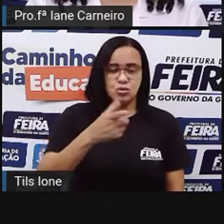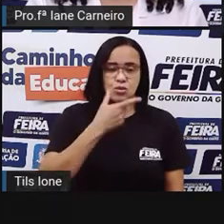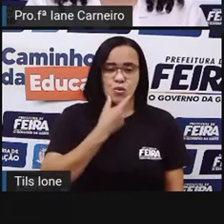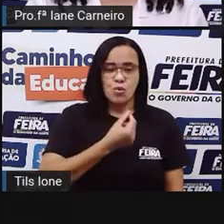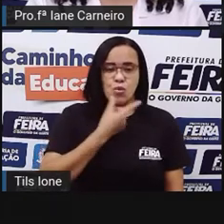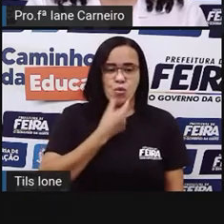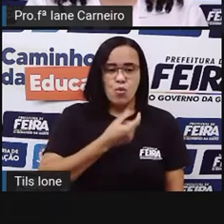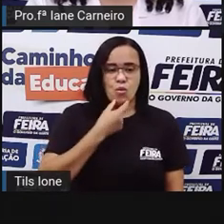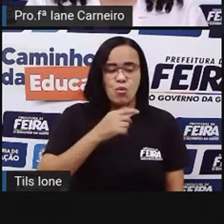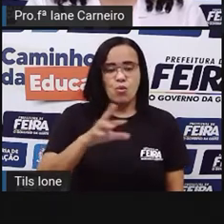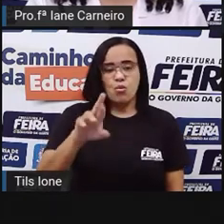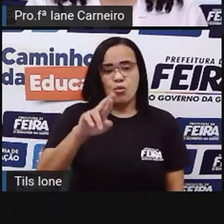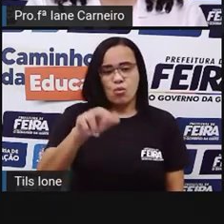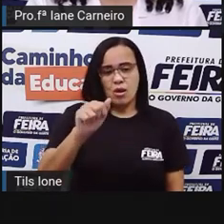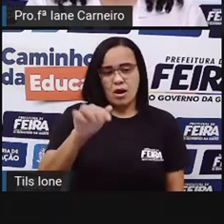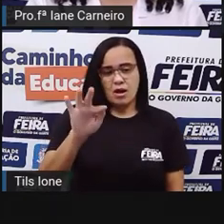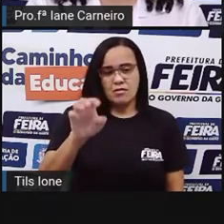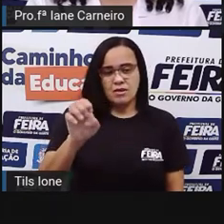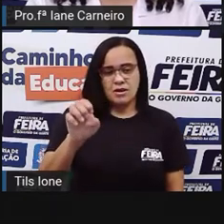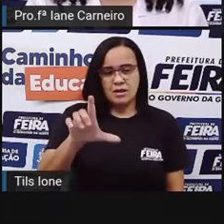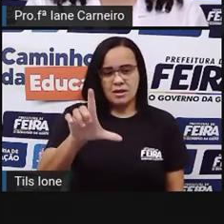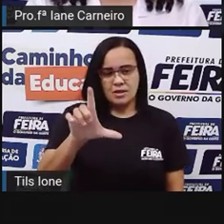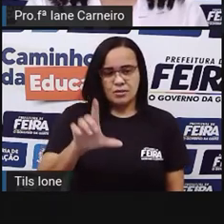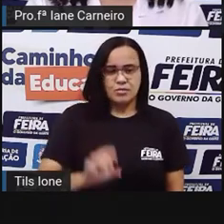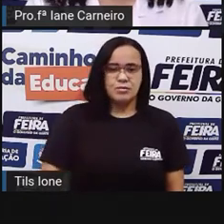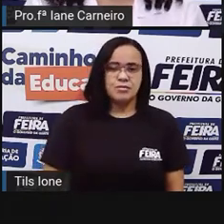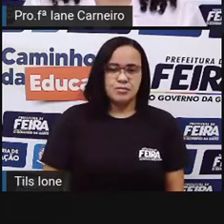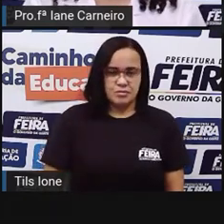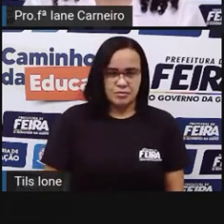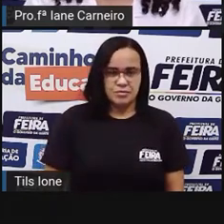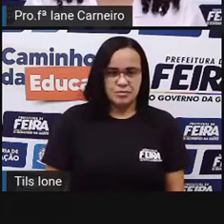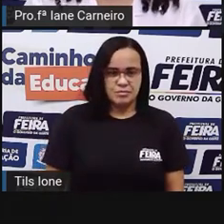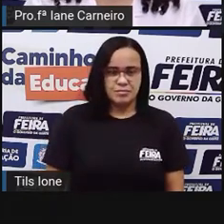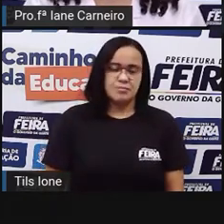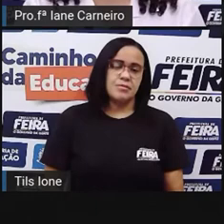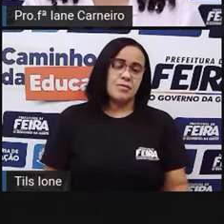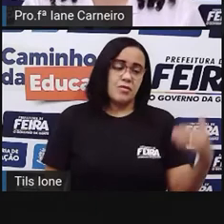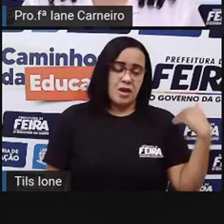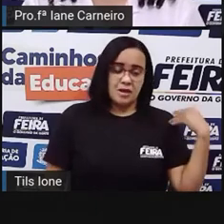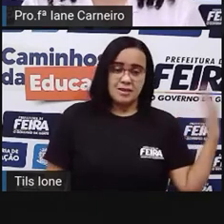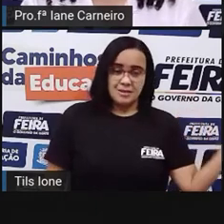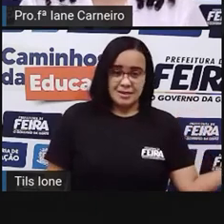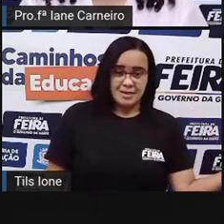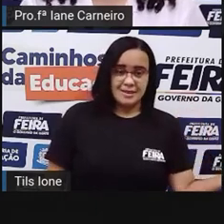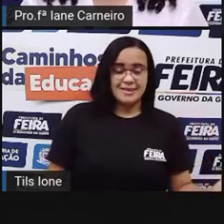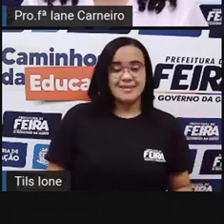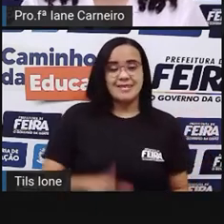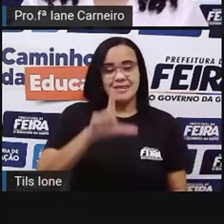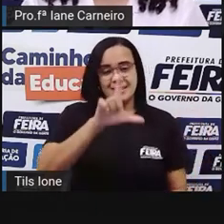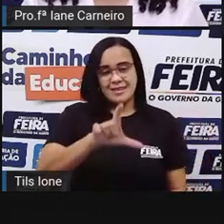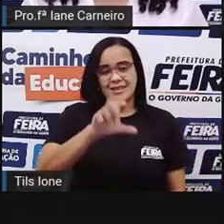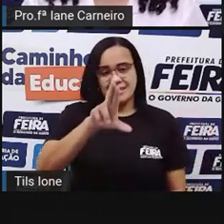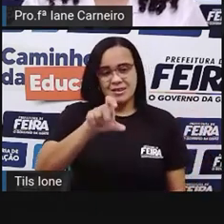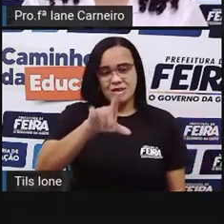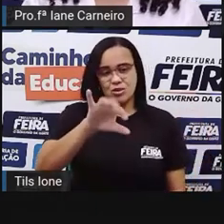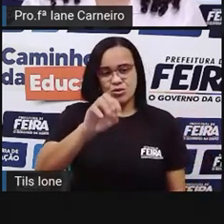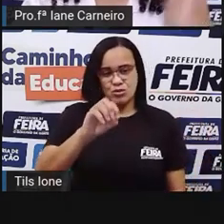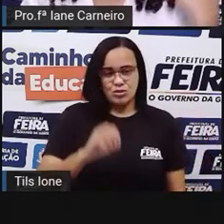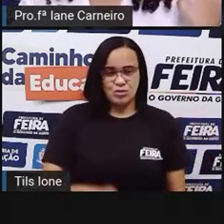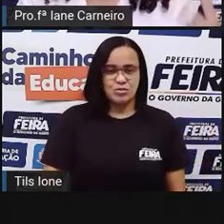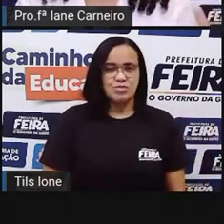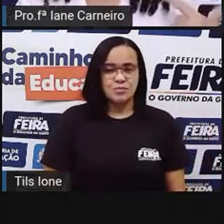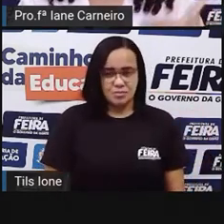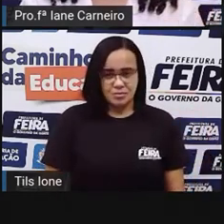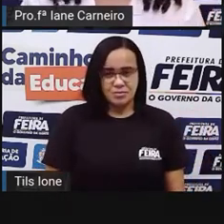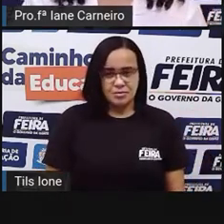direita. E essa é a esquerda. Rafael está à esquerda de Lúcio. Né? Luciano está à